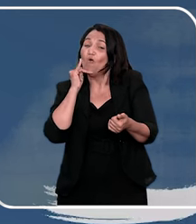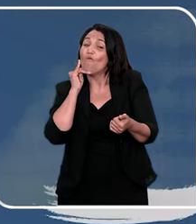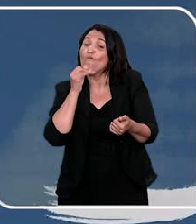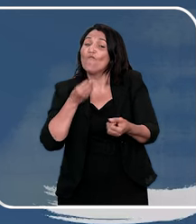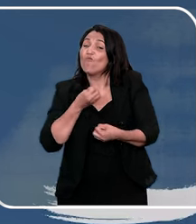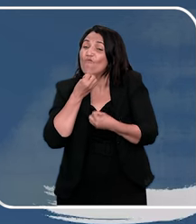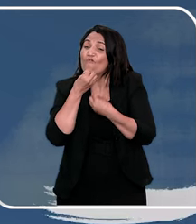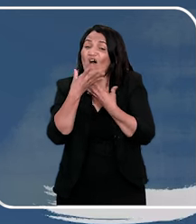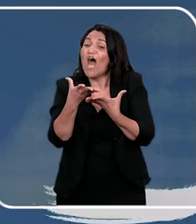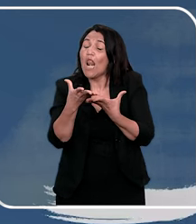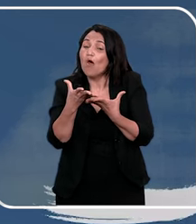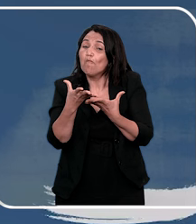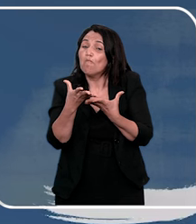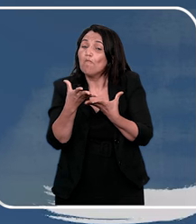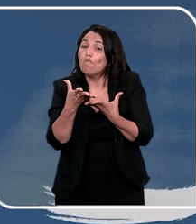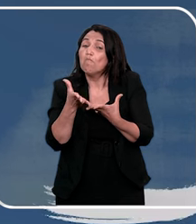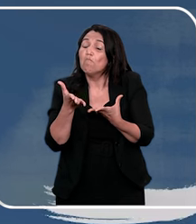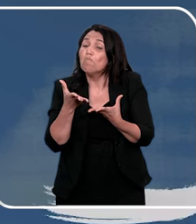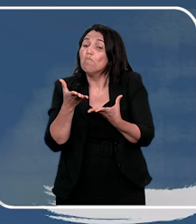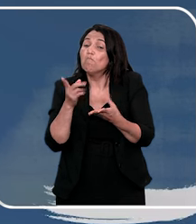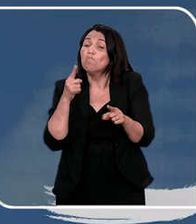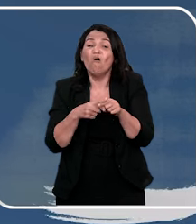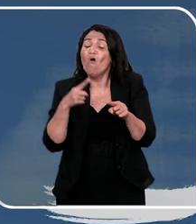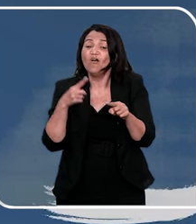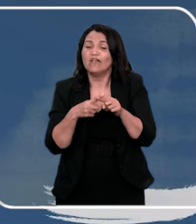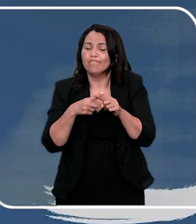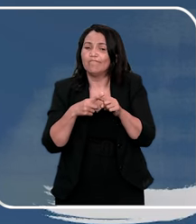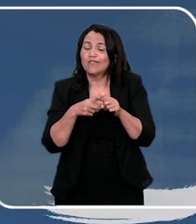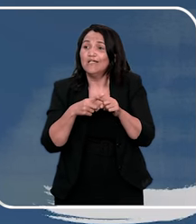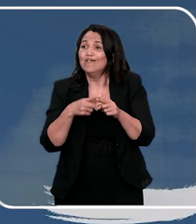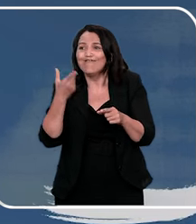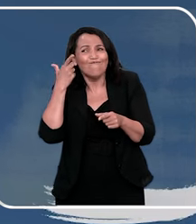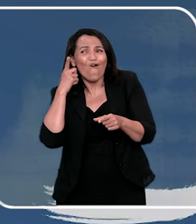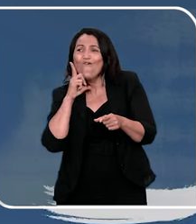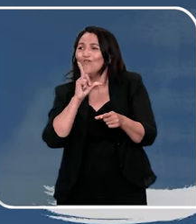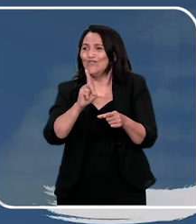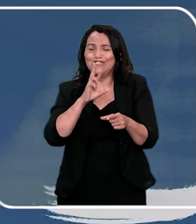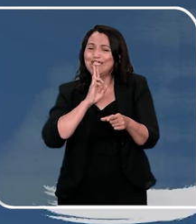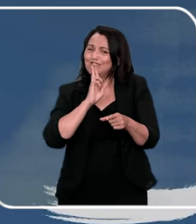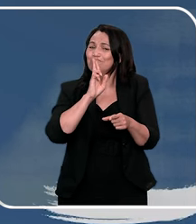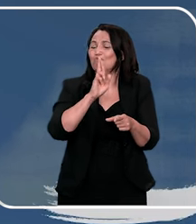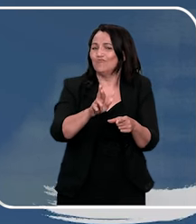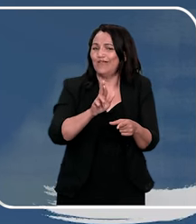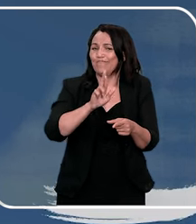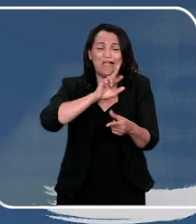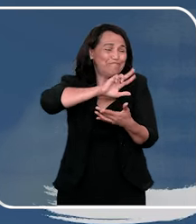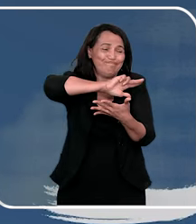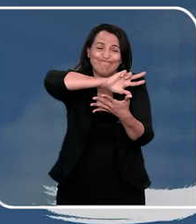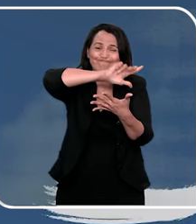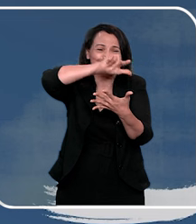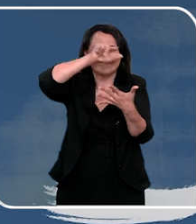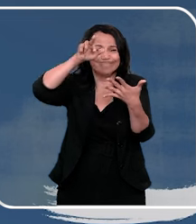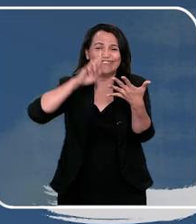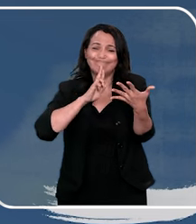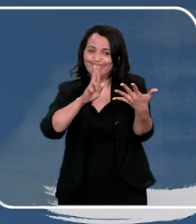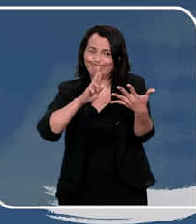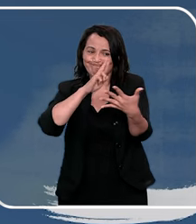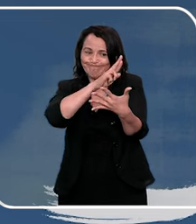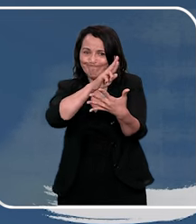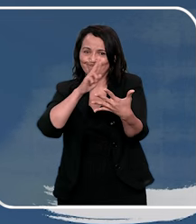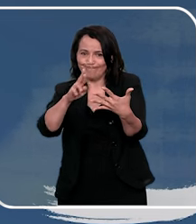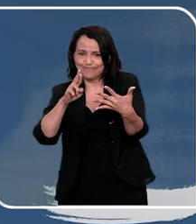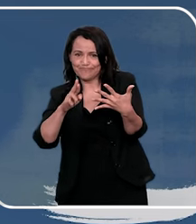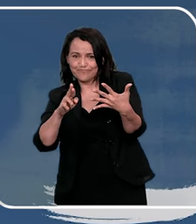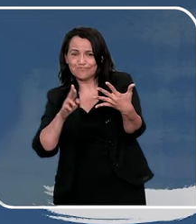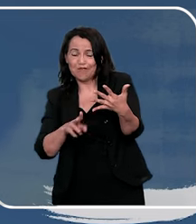que eu falei, por que que elas não contam, então, na verdade, eu não vou conseguir responder inteira, porque são fatores